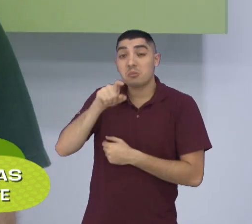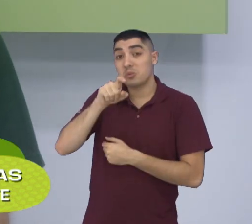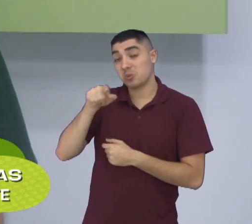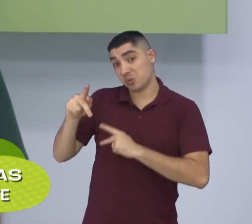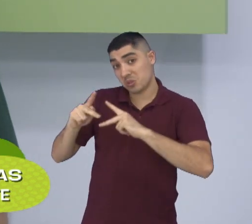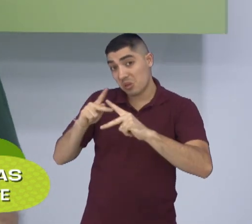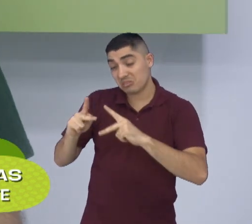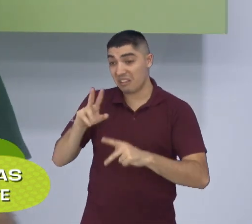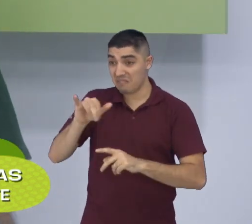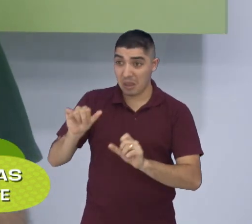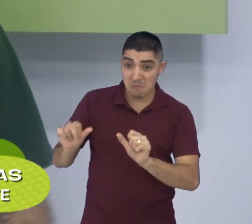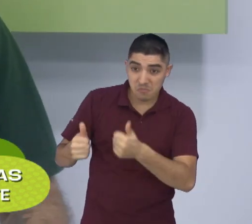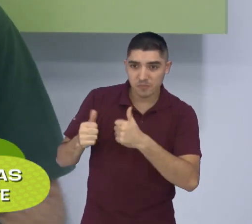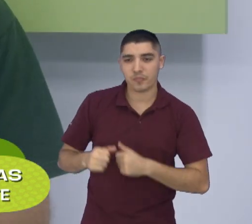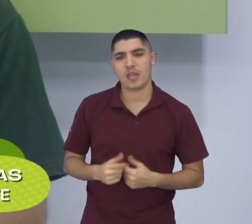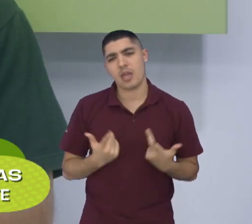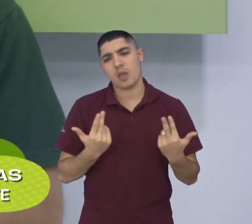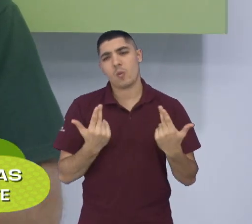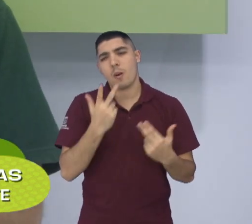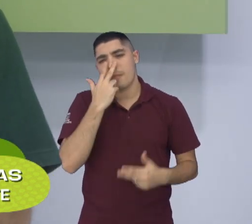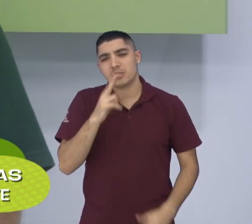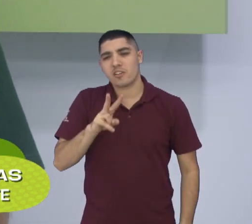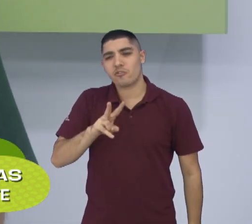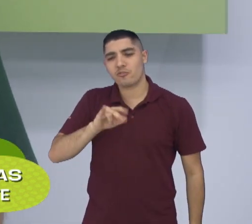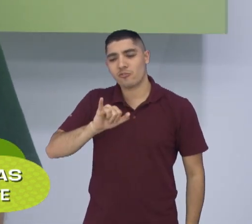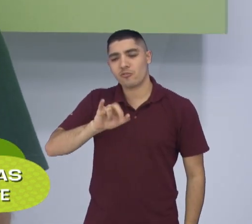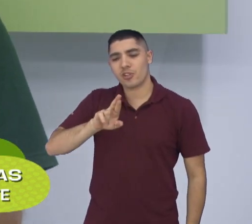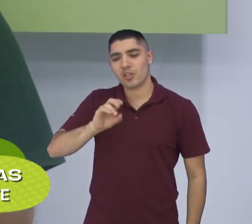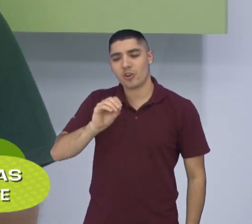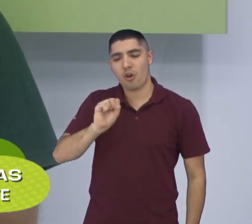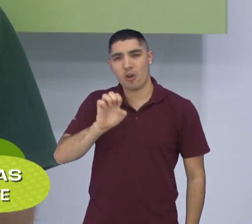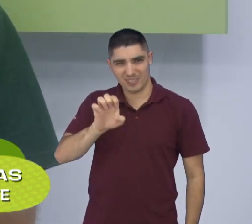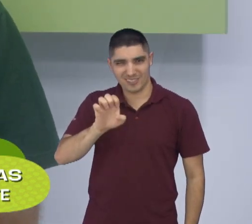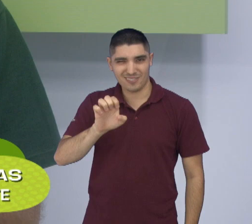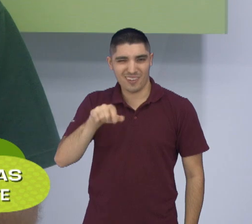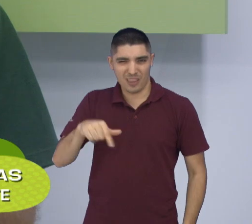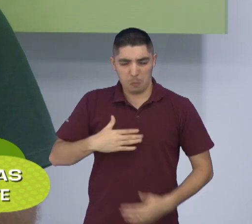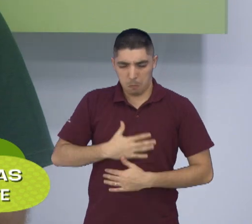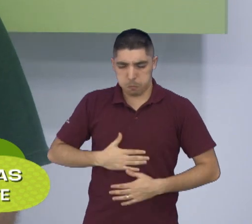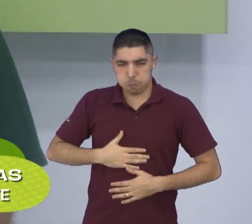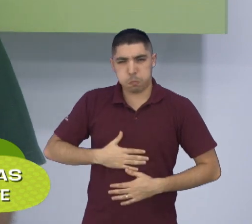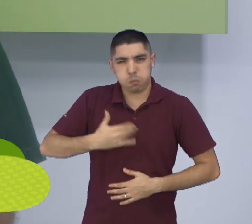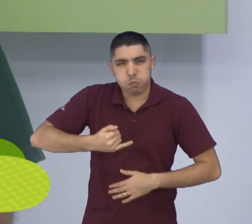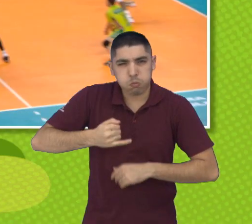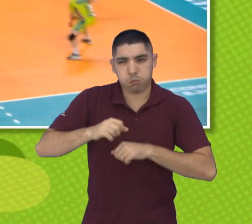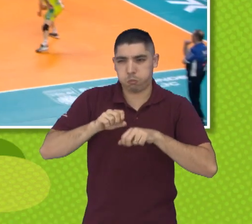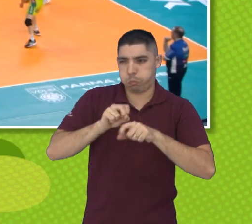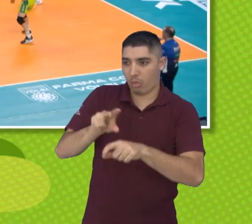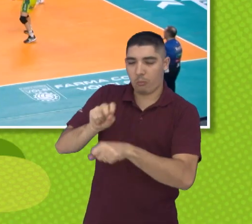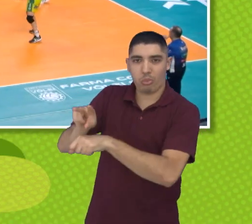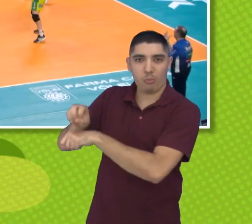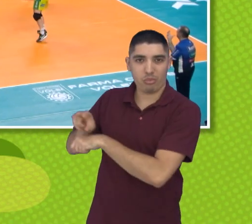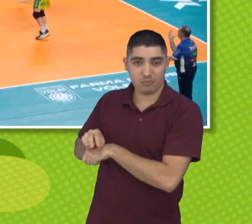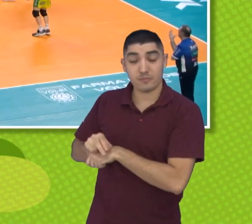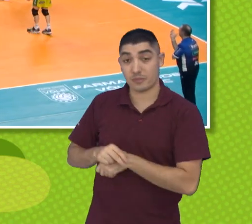uma virose, o quadro de virose, o famoso quadro de virose. E é muito ruim, né, quando a gente tem esse tipo de